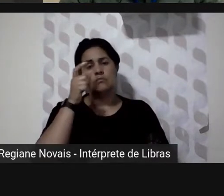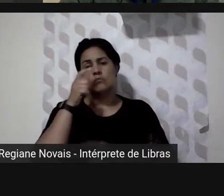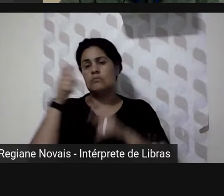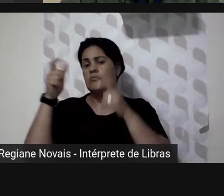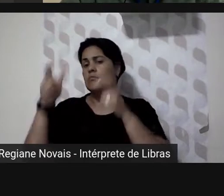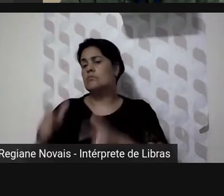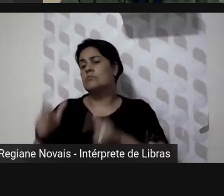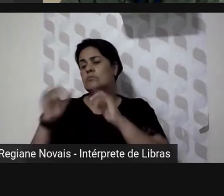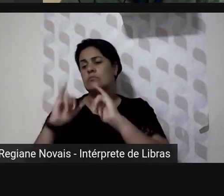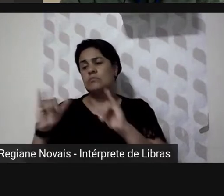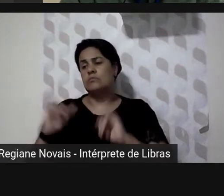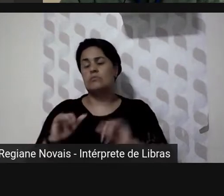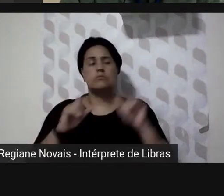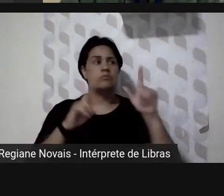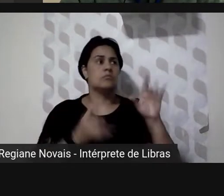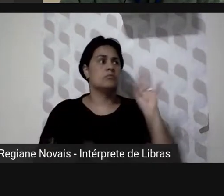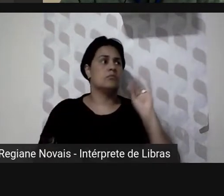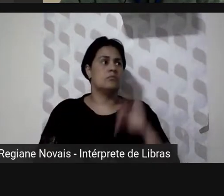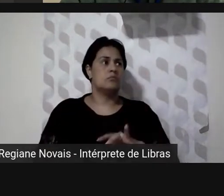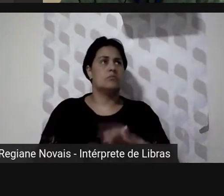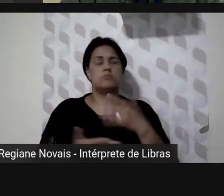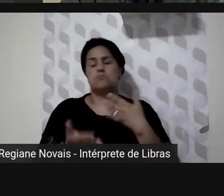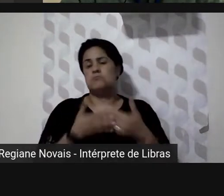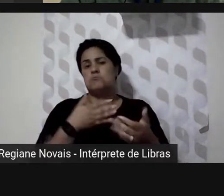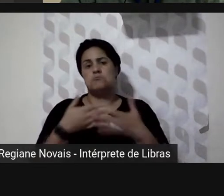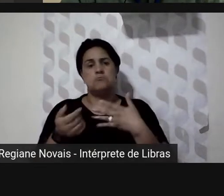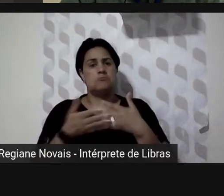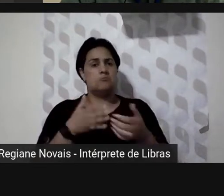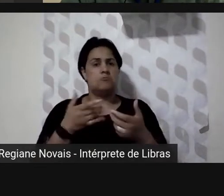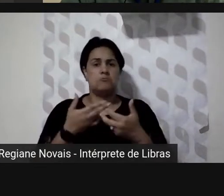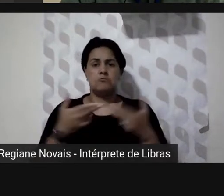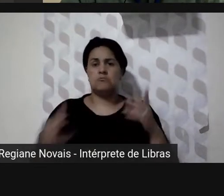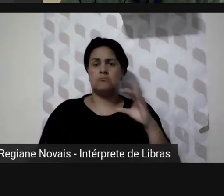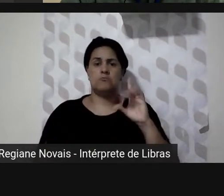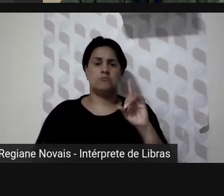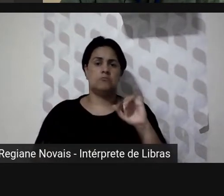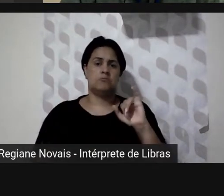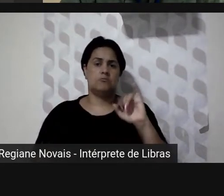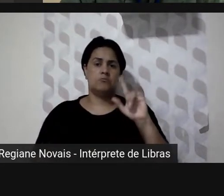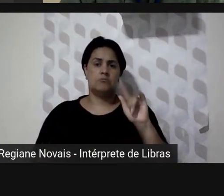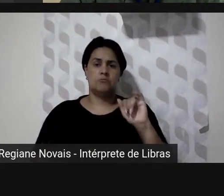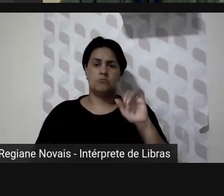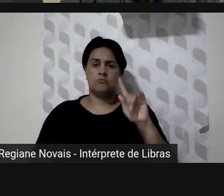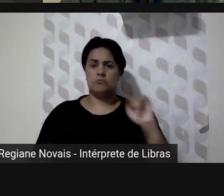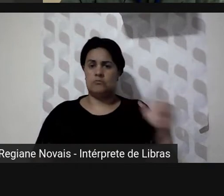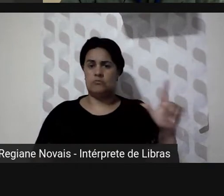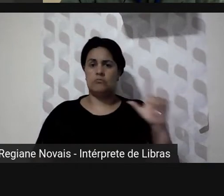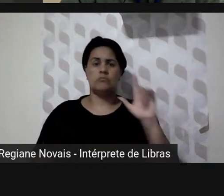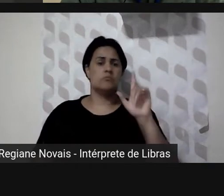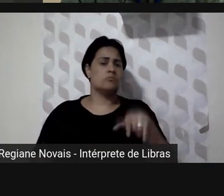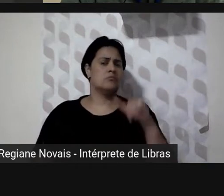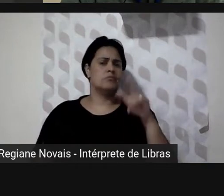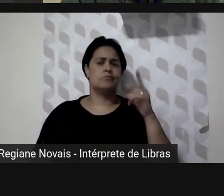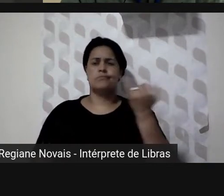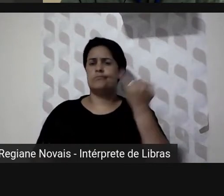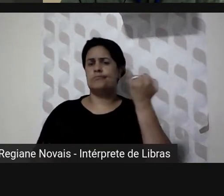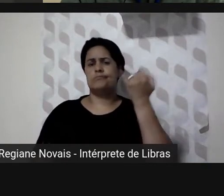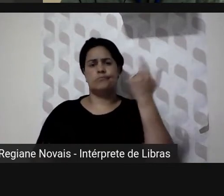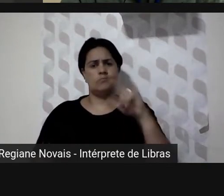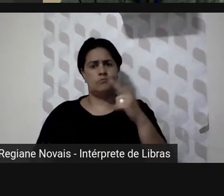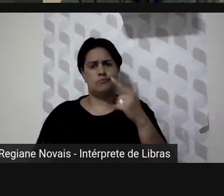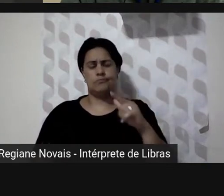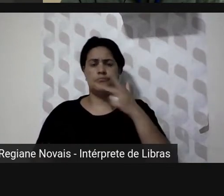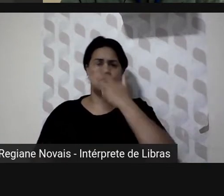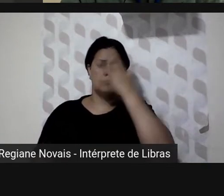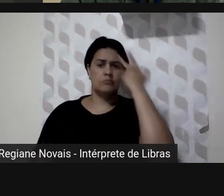físico se é analógico se é digital se é um periódico isso é pouco relevante na verdade para o cidadão o cidadão quer